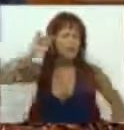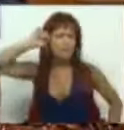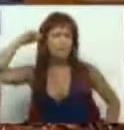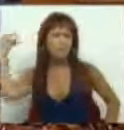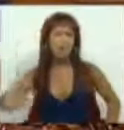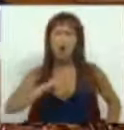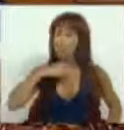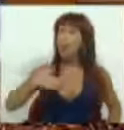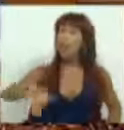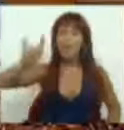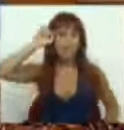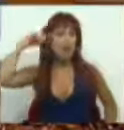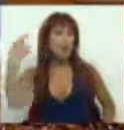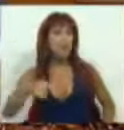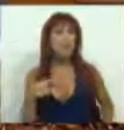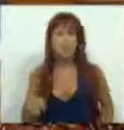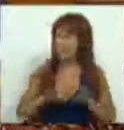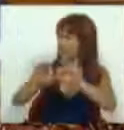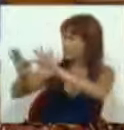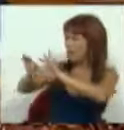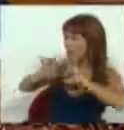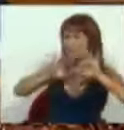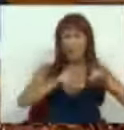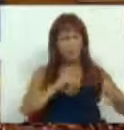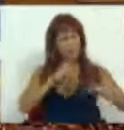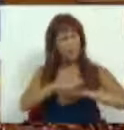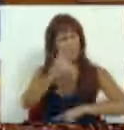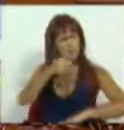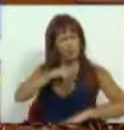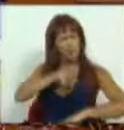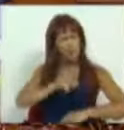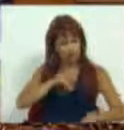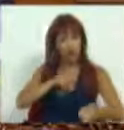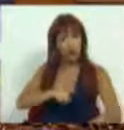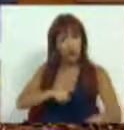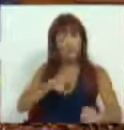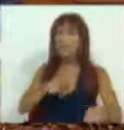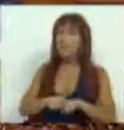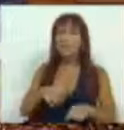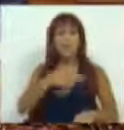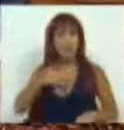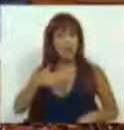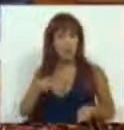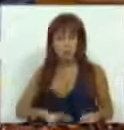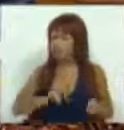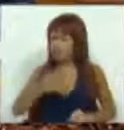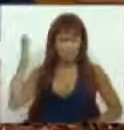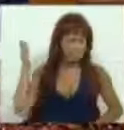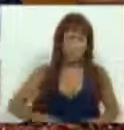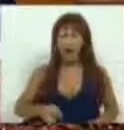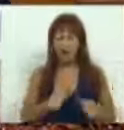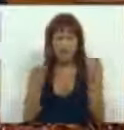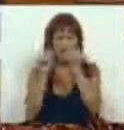causa, ou possa vir a colocar em causa, a universalidade de acesso aos portugueses, à saúde e uma alteração radical